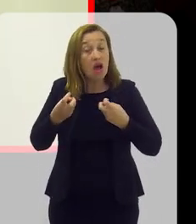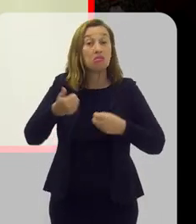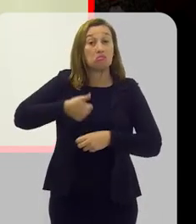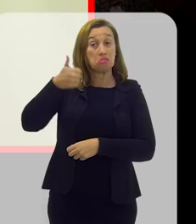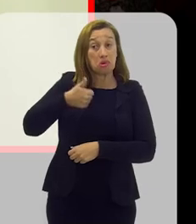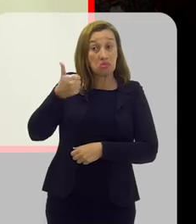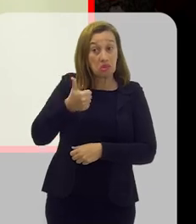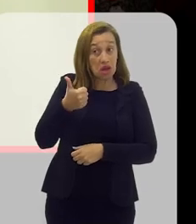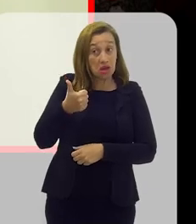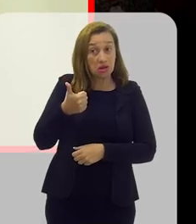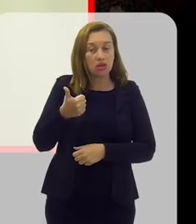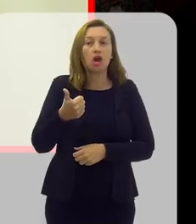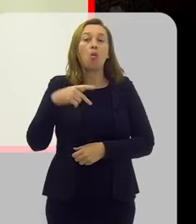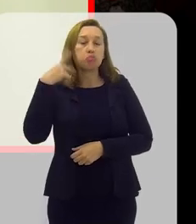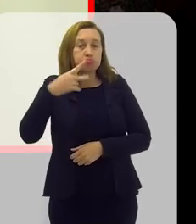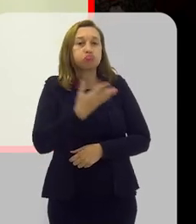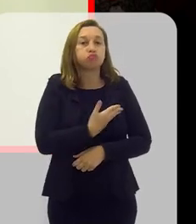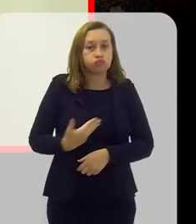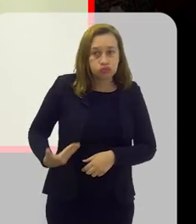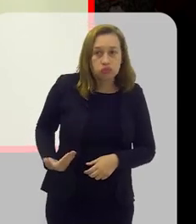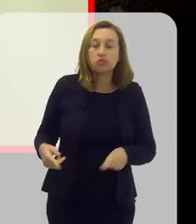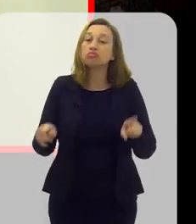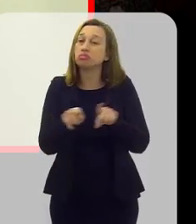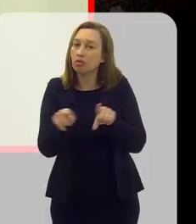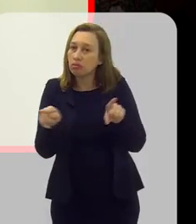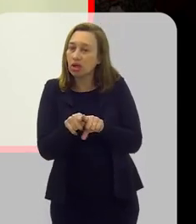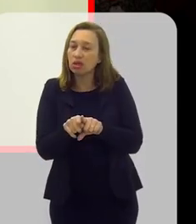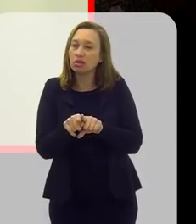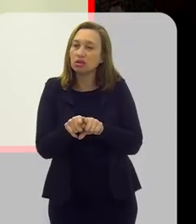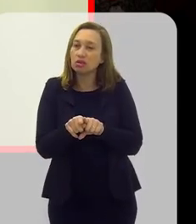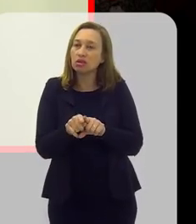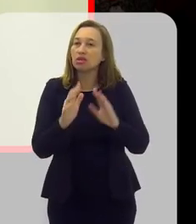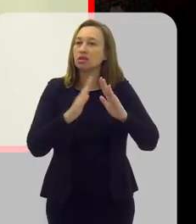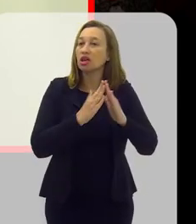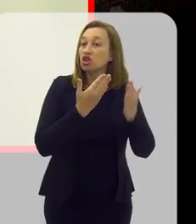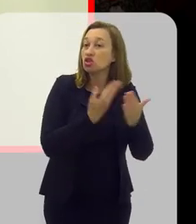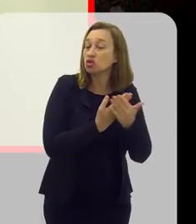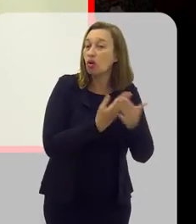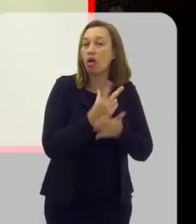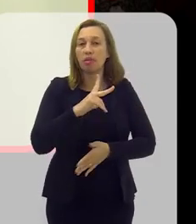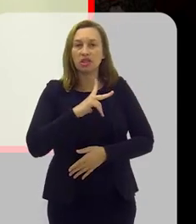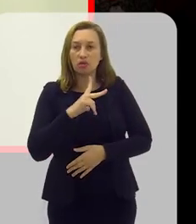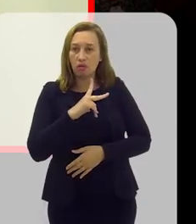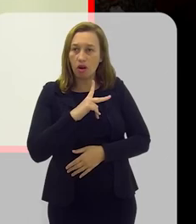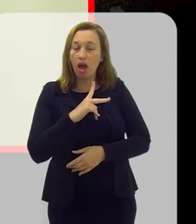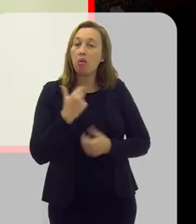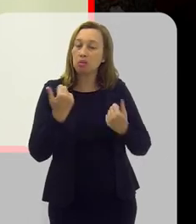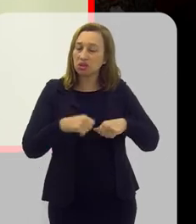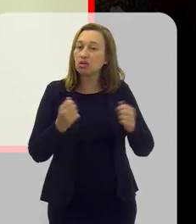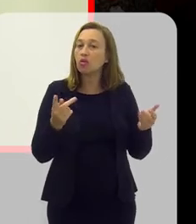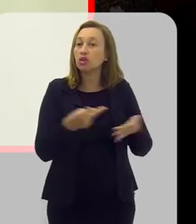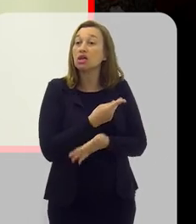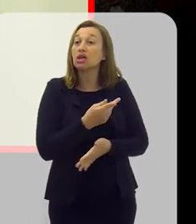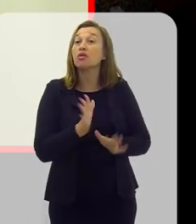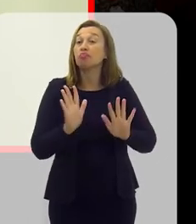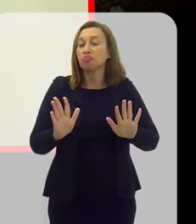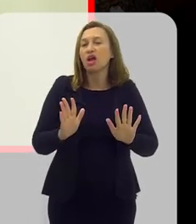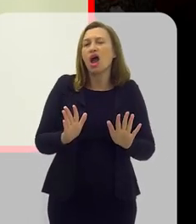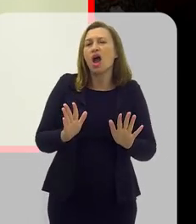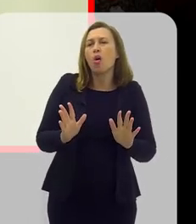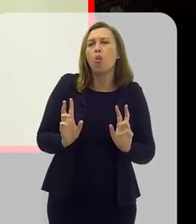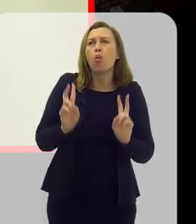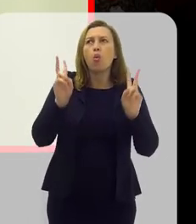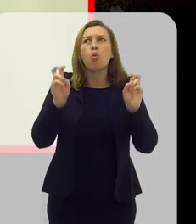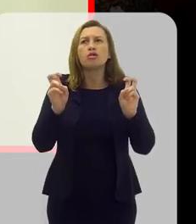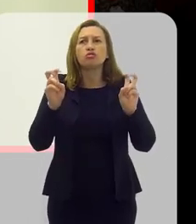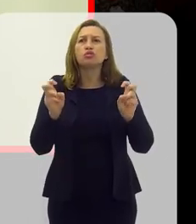né? Tanto nas políticas públicas como nas escolas privadas. Isso precisa de acontecer. A questão